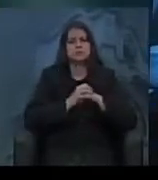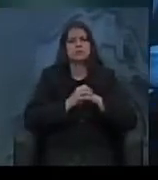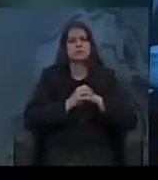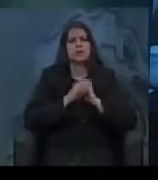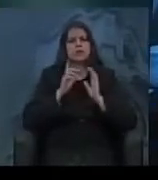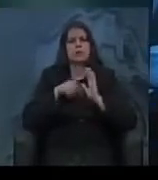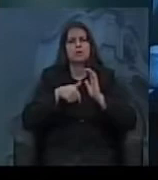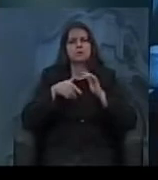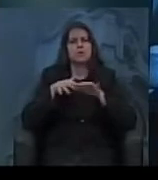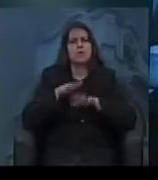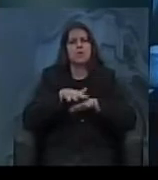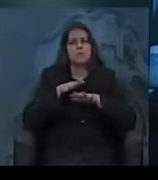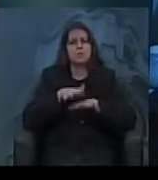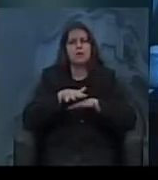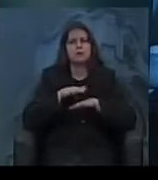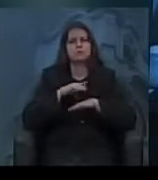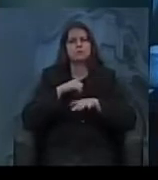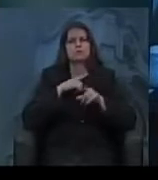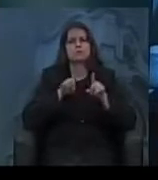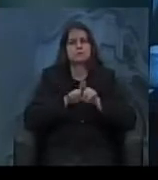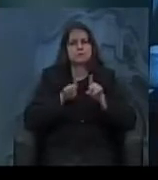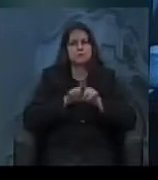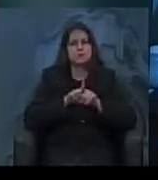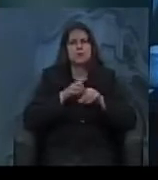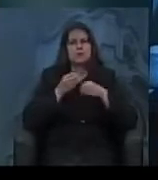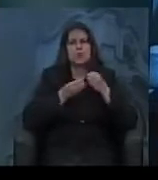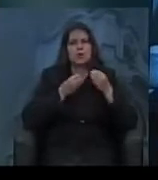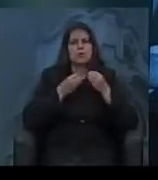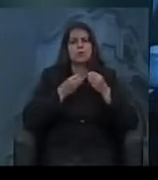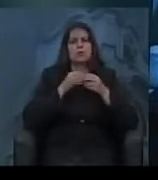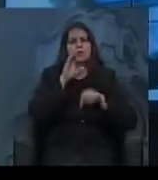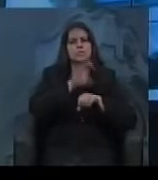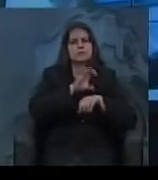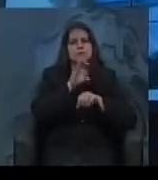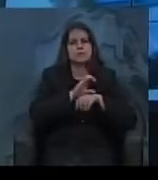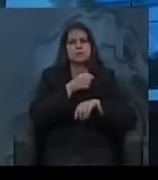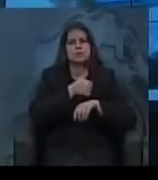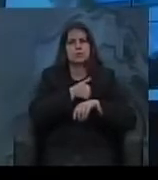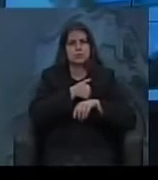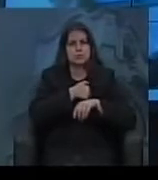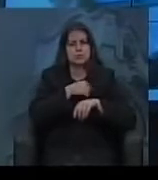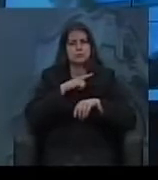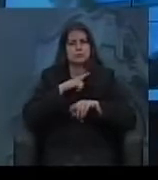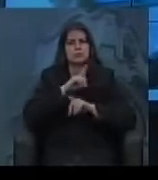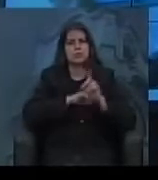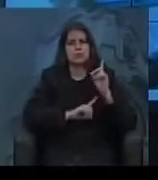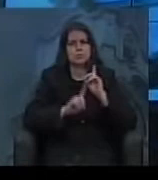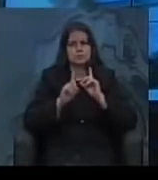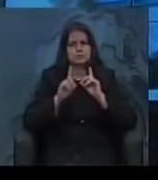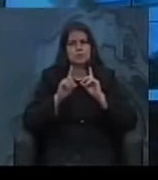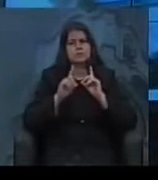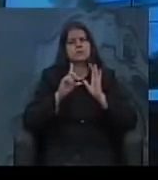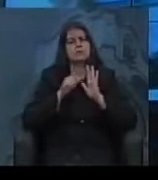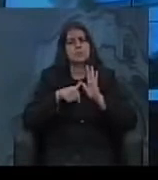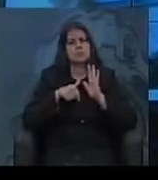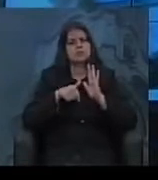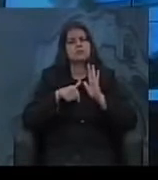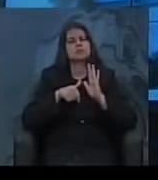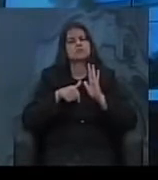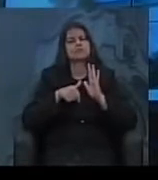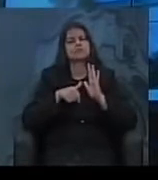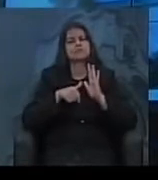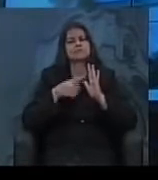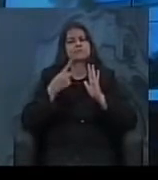até surge o movimento do queremismo, queremos a Constituição com o Getúlio, que acaba não vingando, o Getúlio, então, acaba sendo